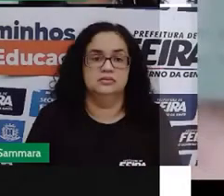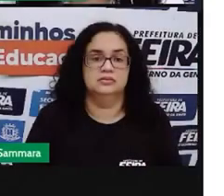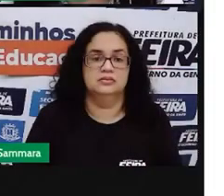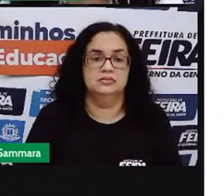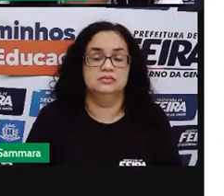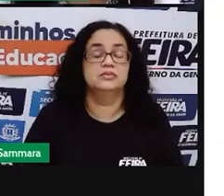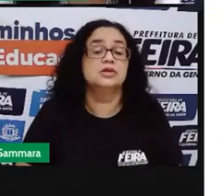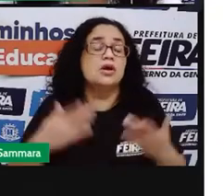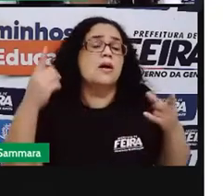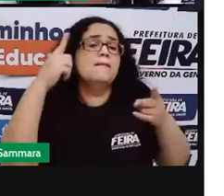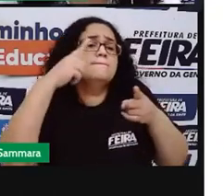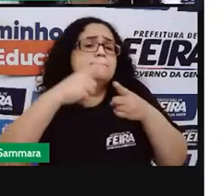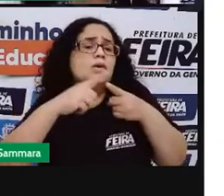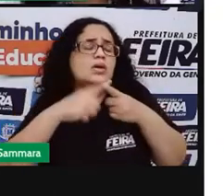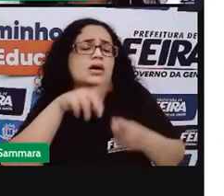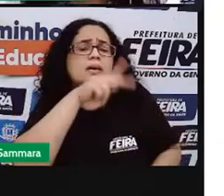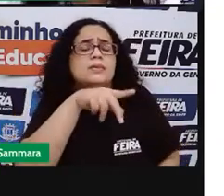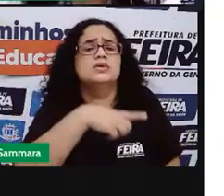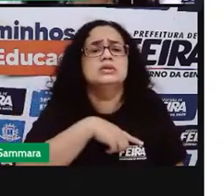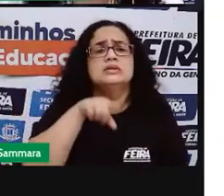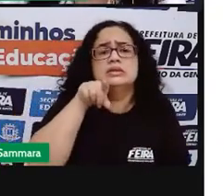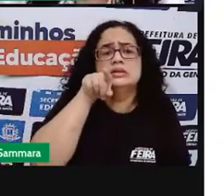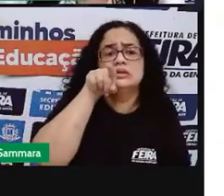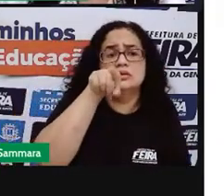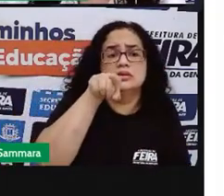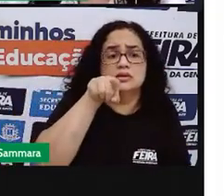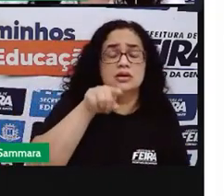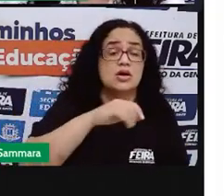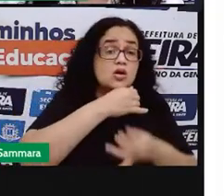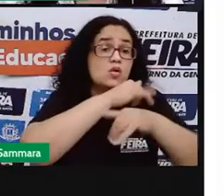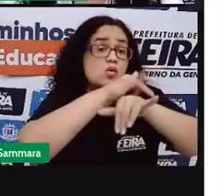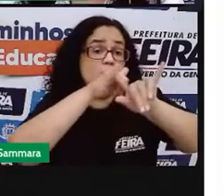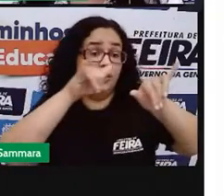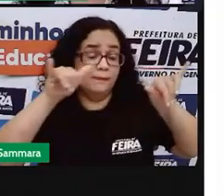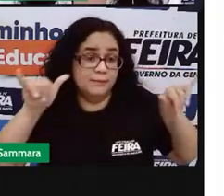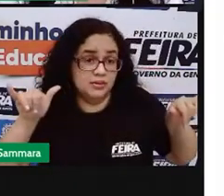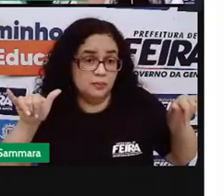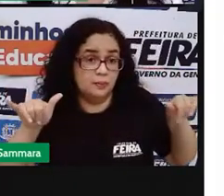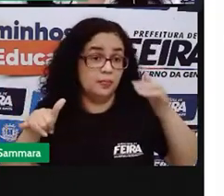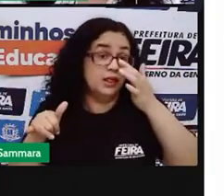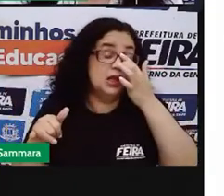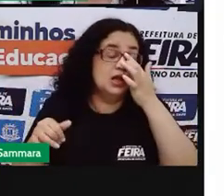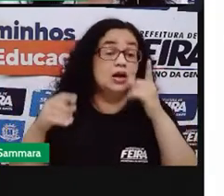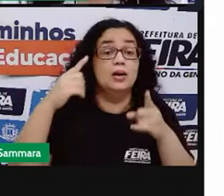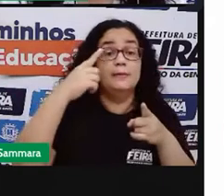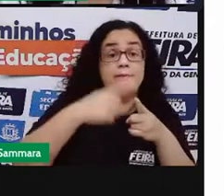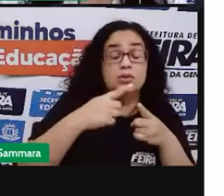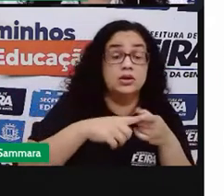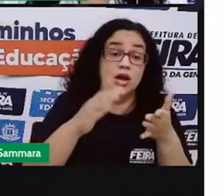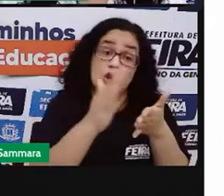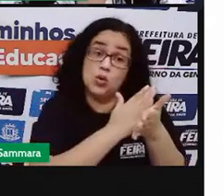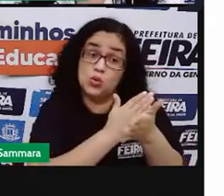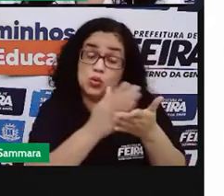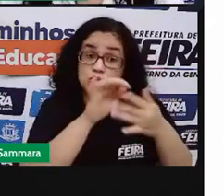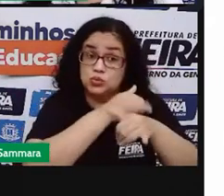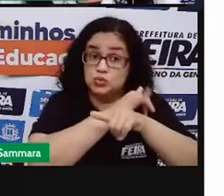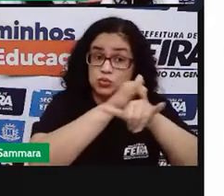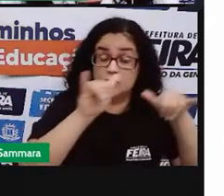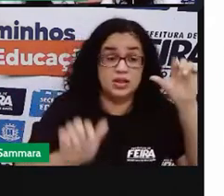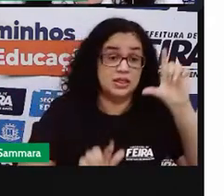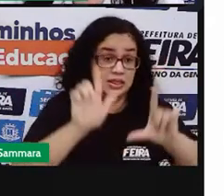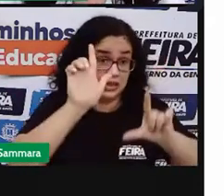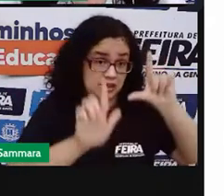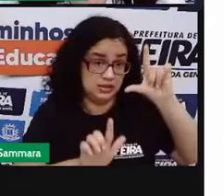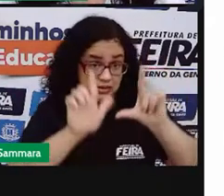Por que a Probe trouxe esse comercial? Porque os comerciais que passam na